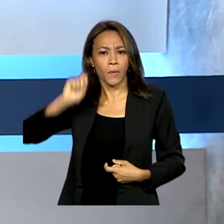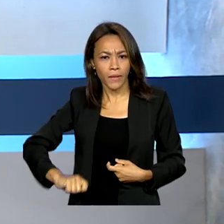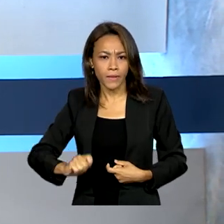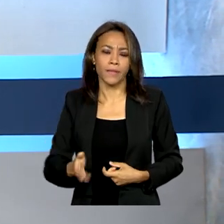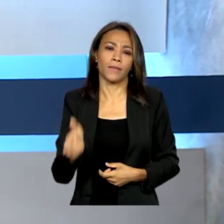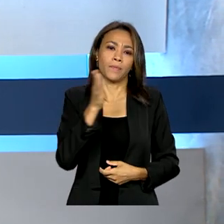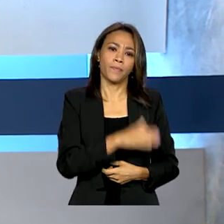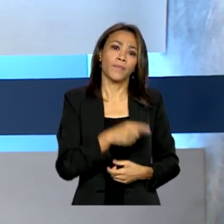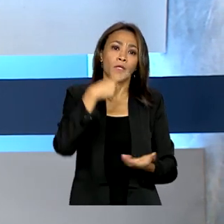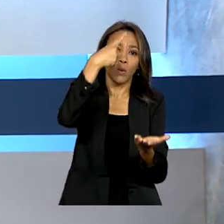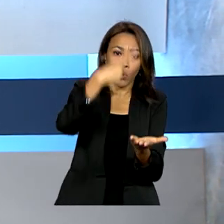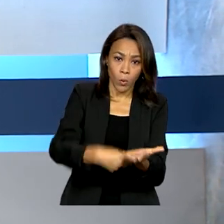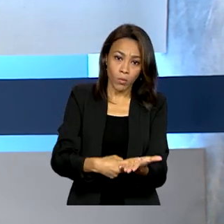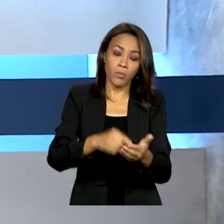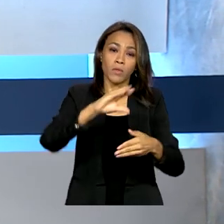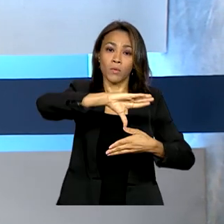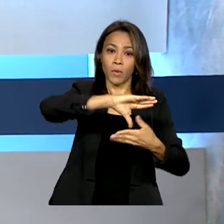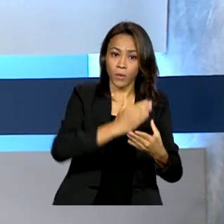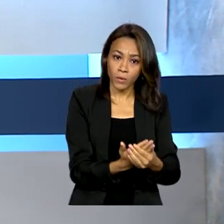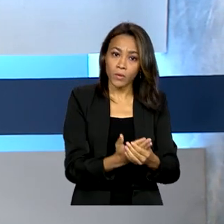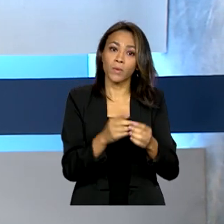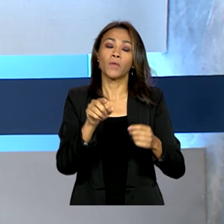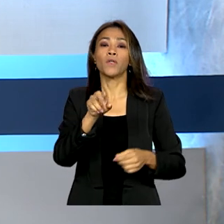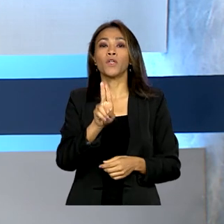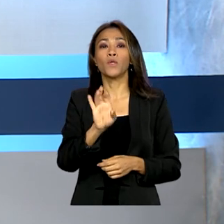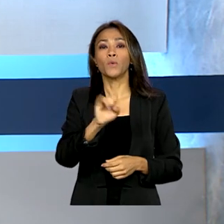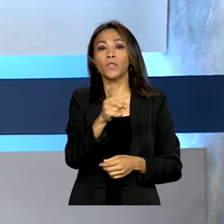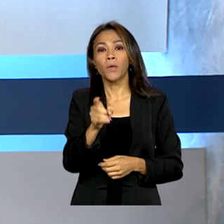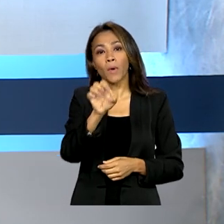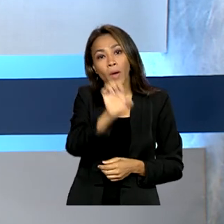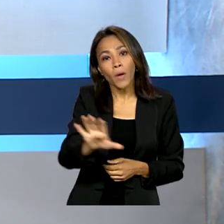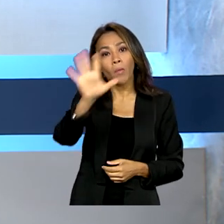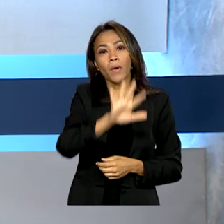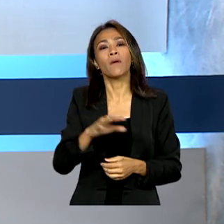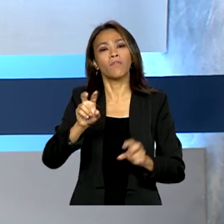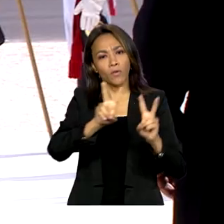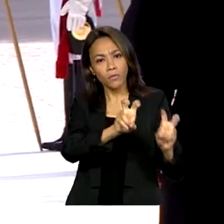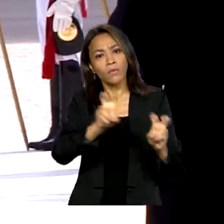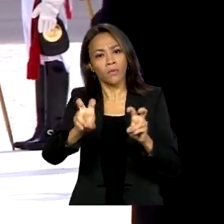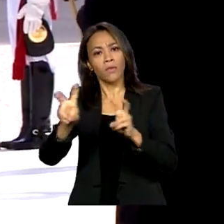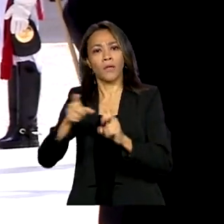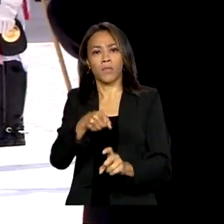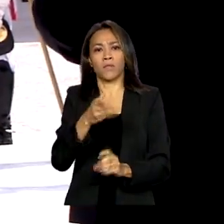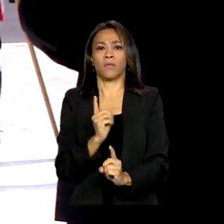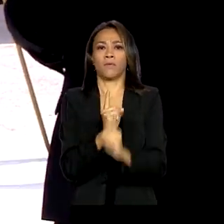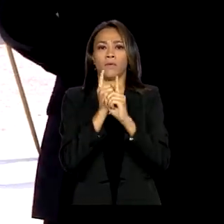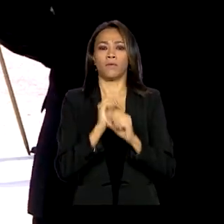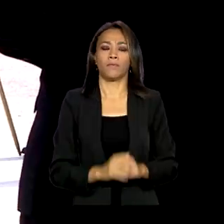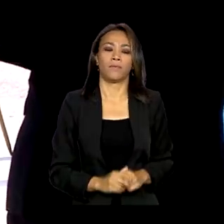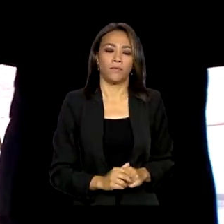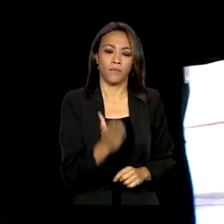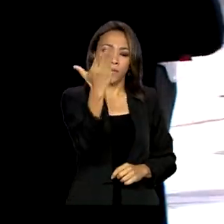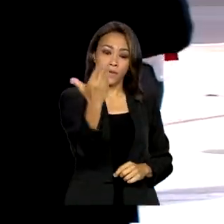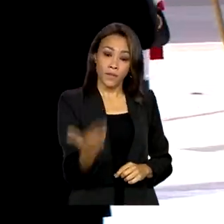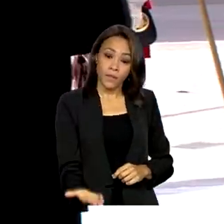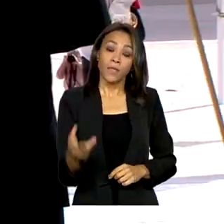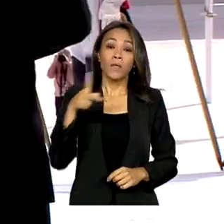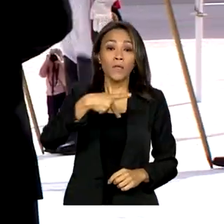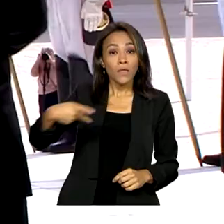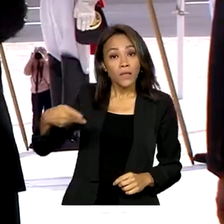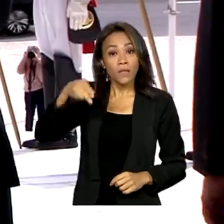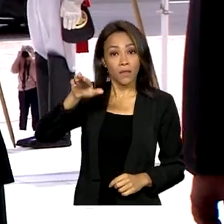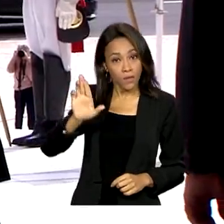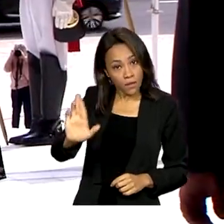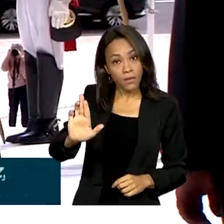livre comércio Mercosul-União Europeia também foram tratados no encontro. O presidente Luiz Inácio